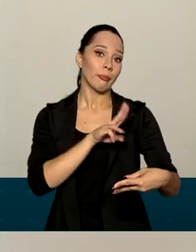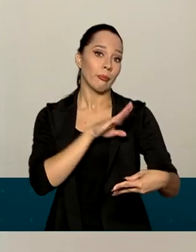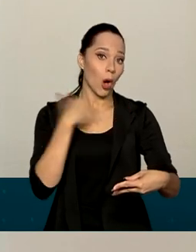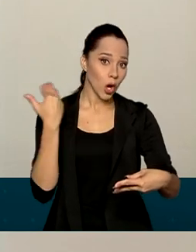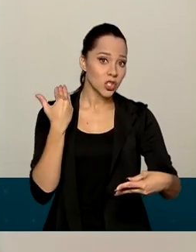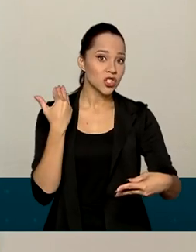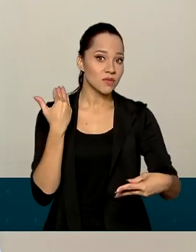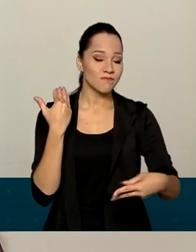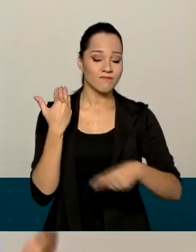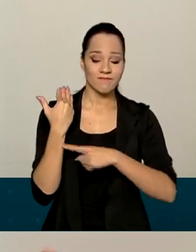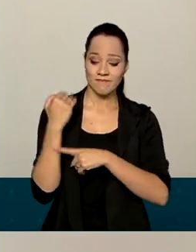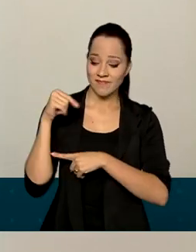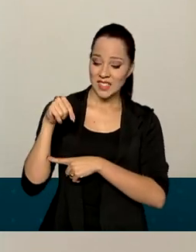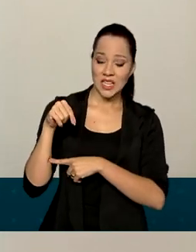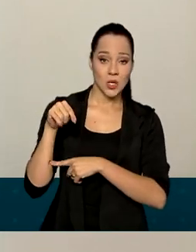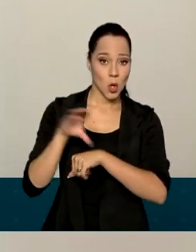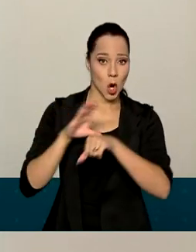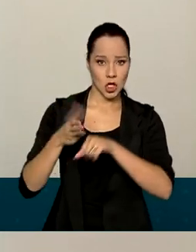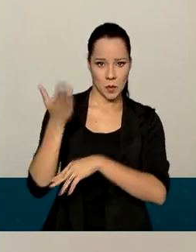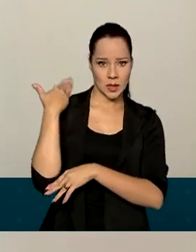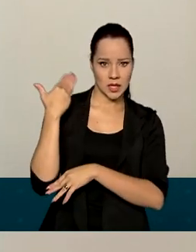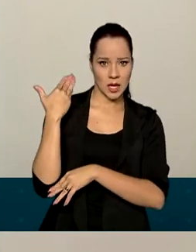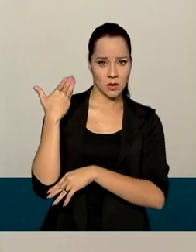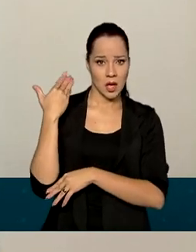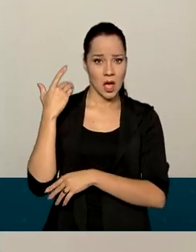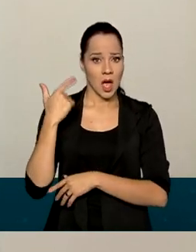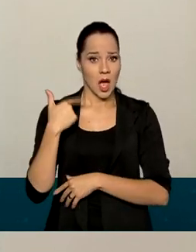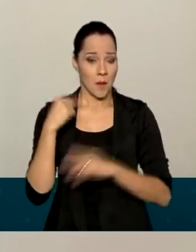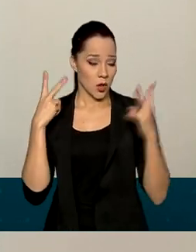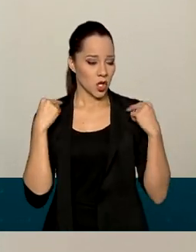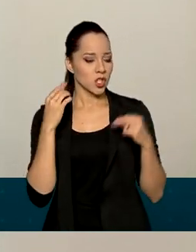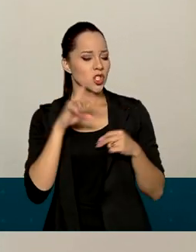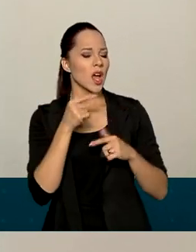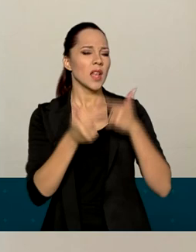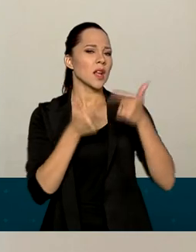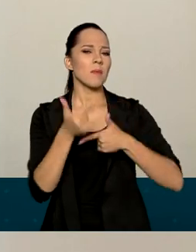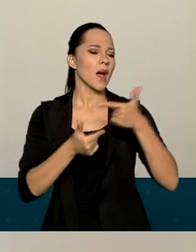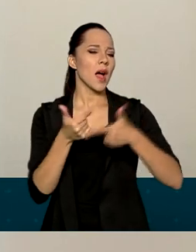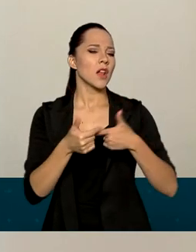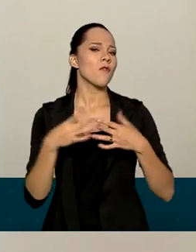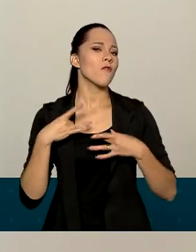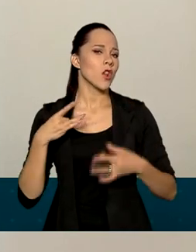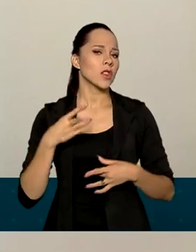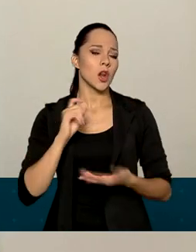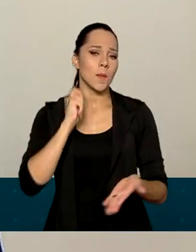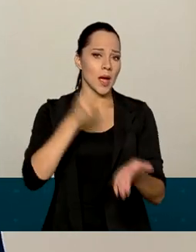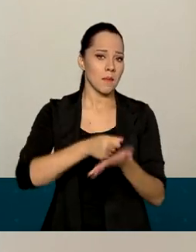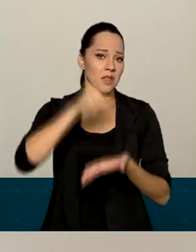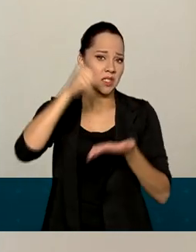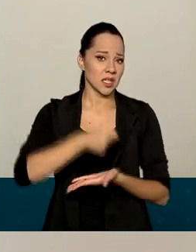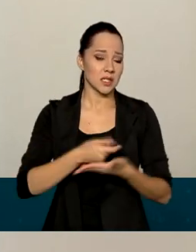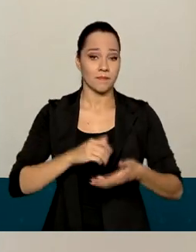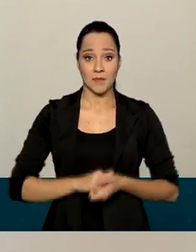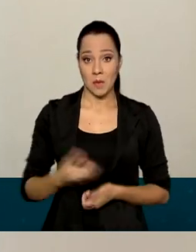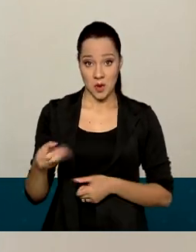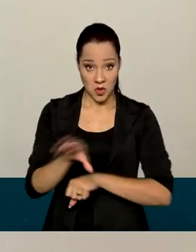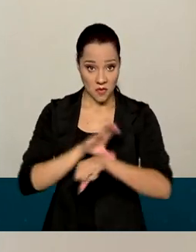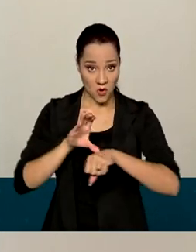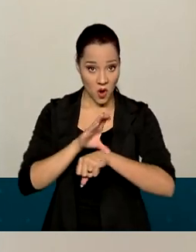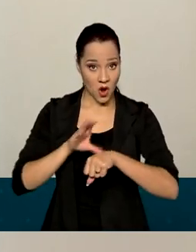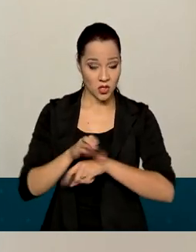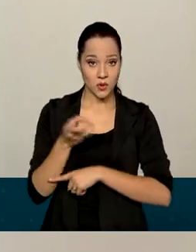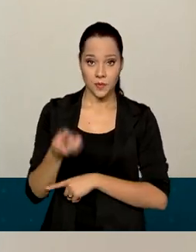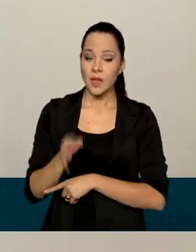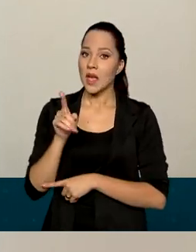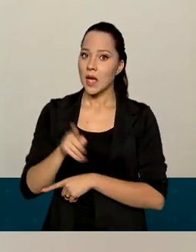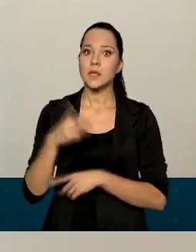venha a falecer, no Código anterior, a penalidade era apenas prestação de serviço à comunidade ou pagamento de uma cesta básica. Pelo novo Código Brasileiro